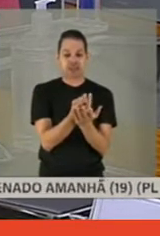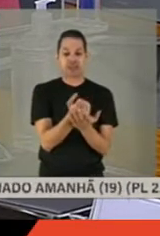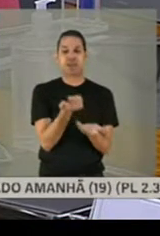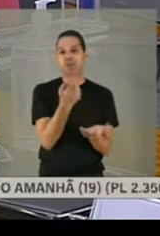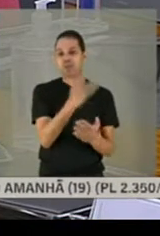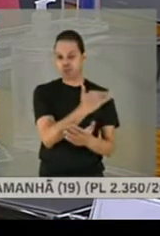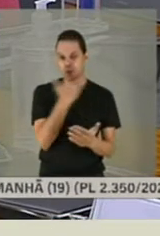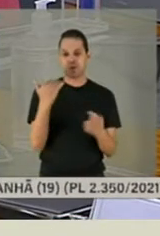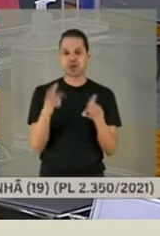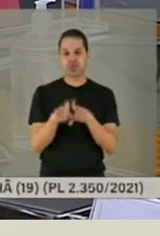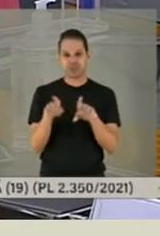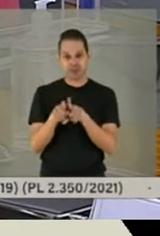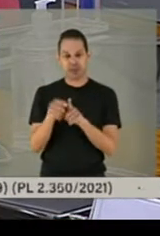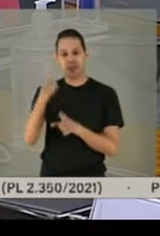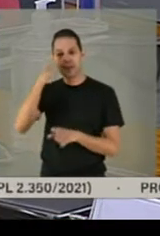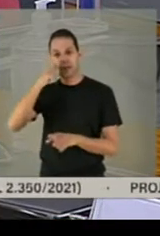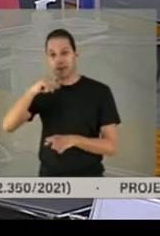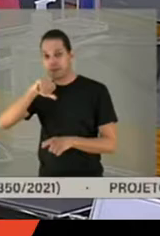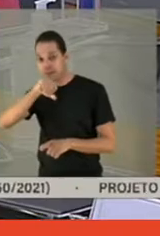do meu pai e da minha mãe.